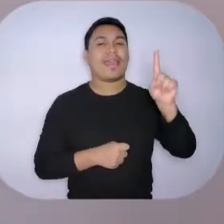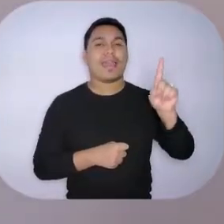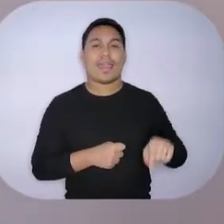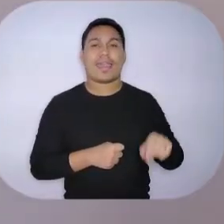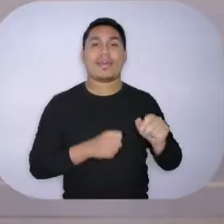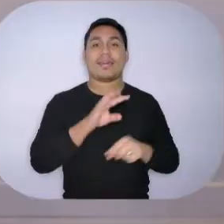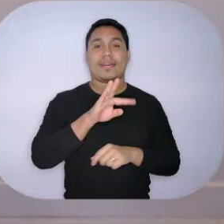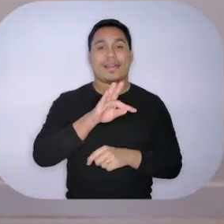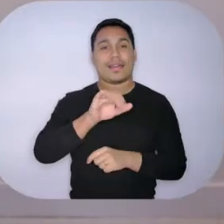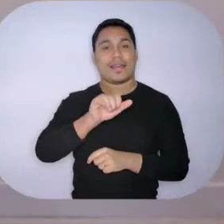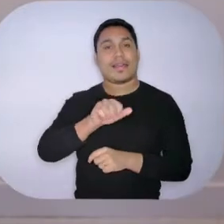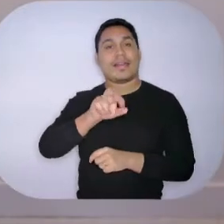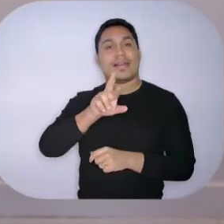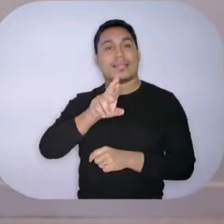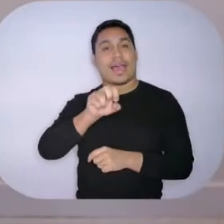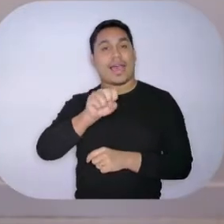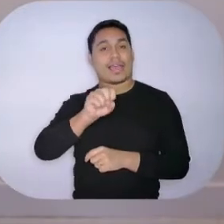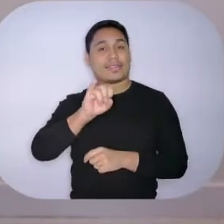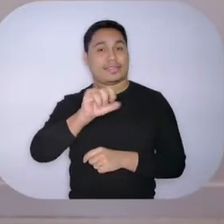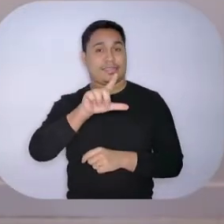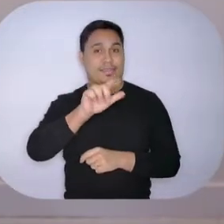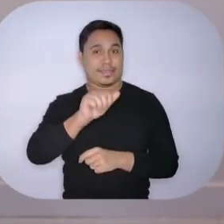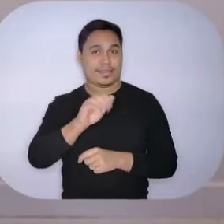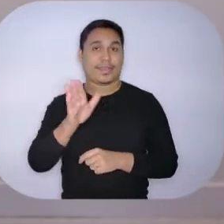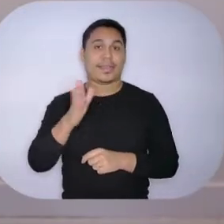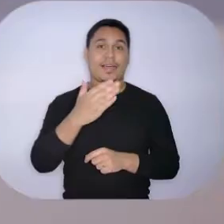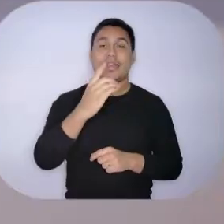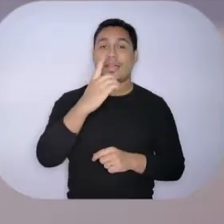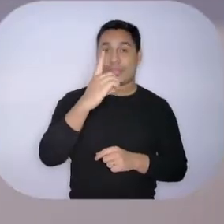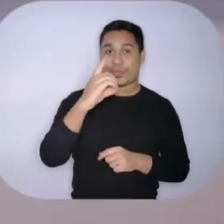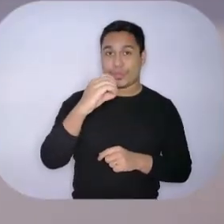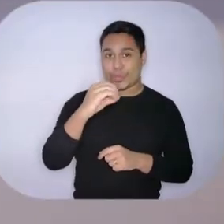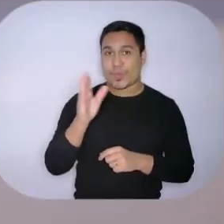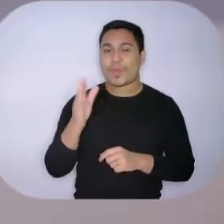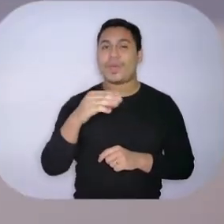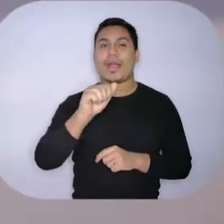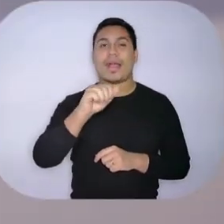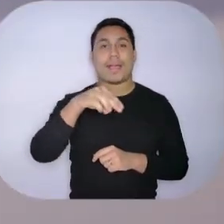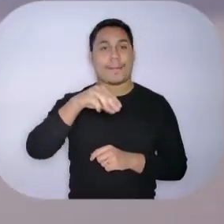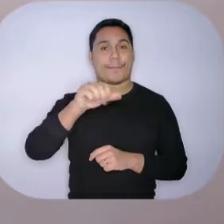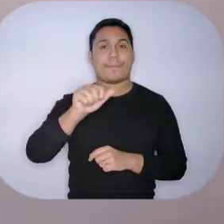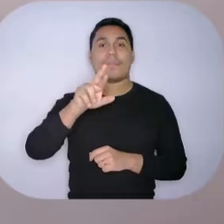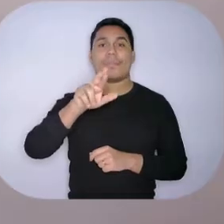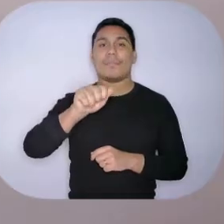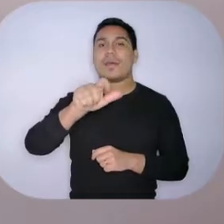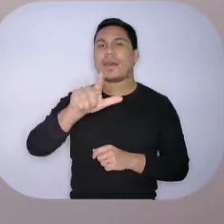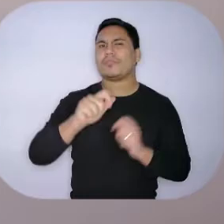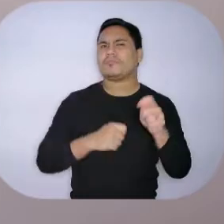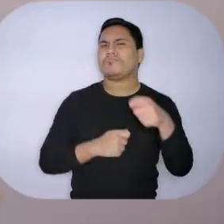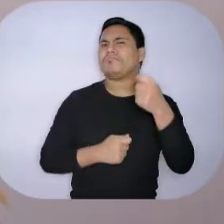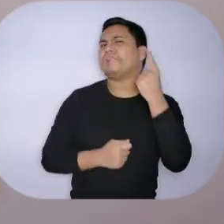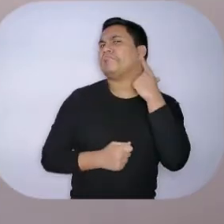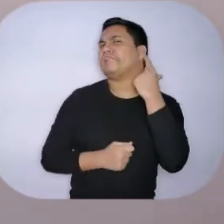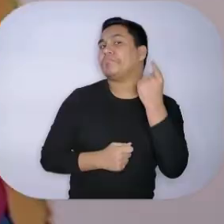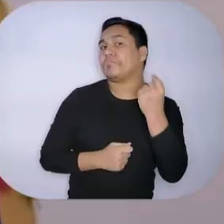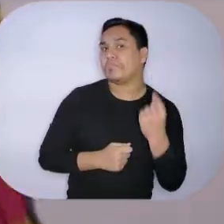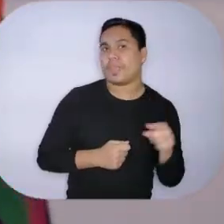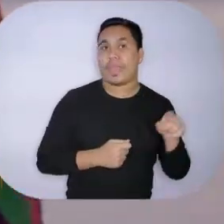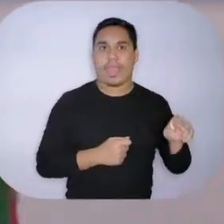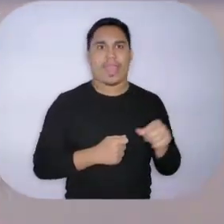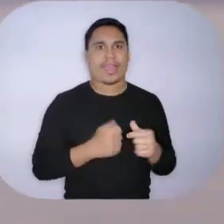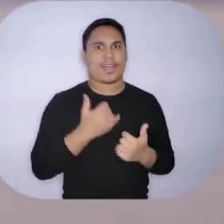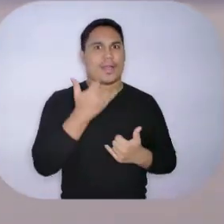Tarsila. Tarsila do Amaral. Tarsila era uma garota sapeca que adorava correr para lá,